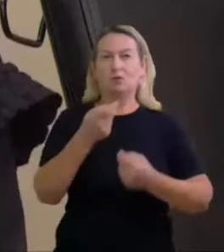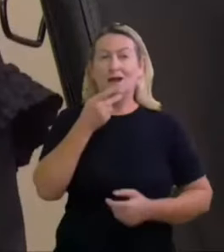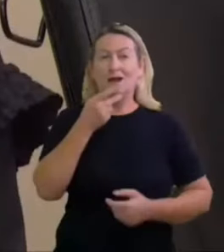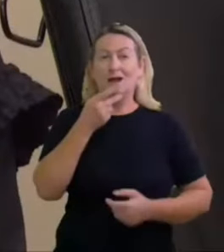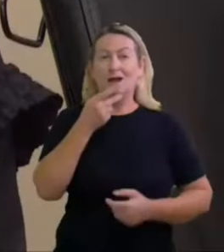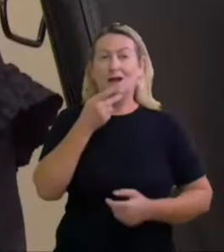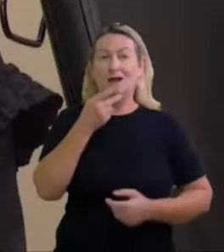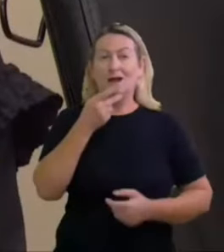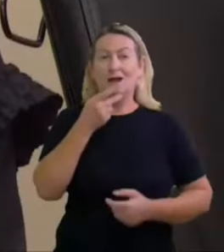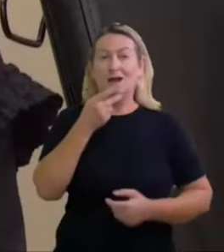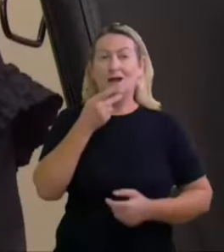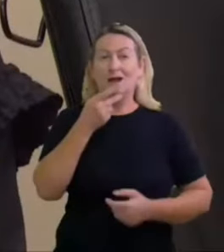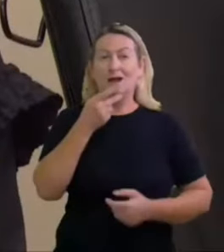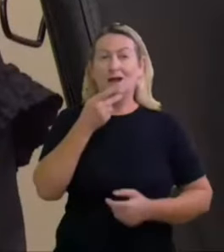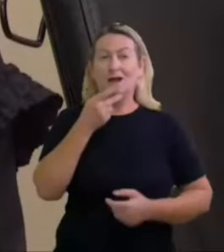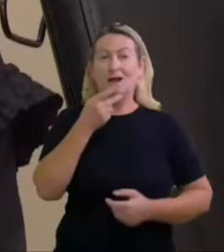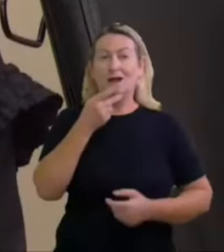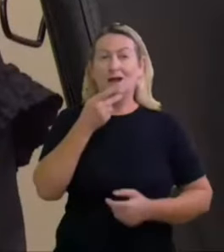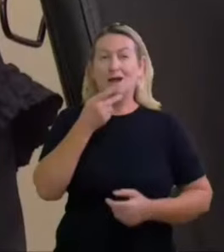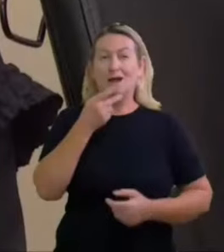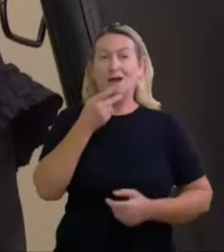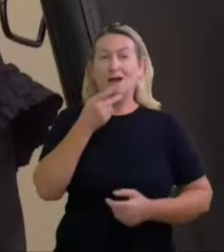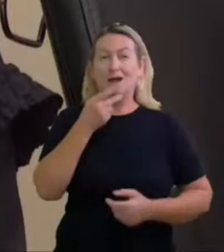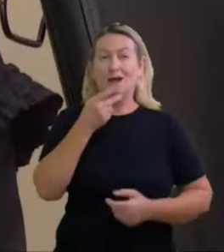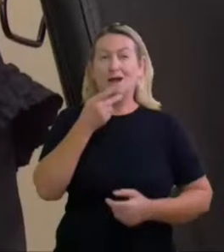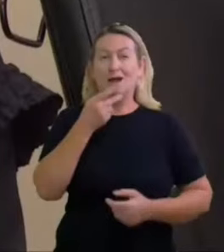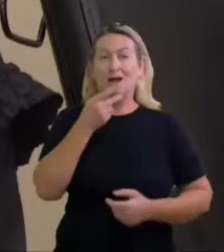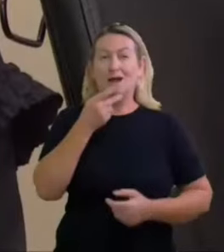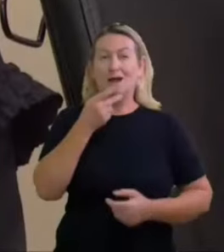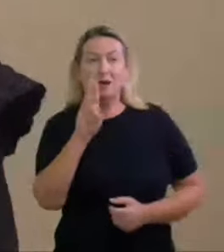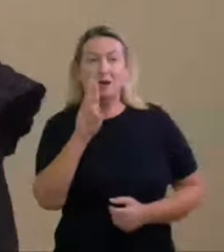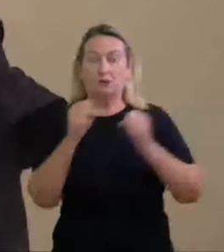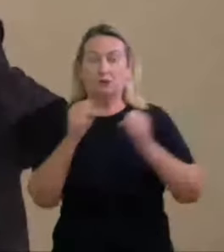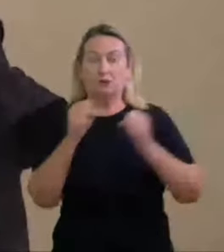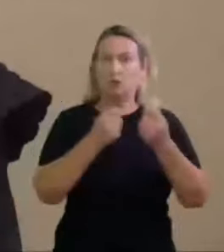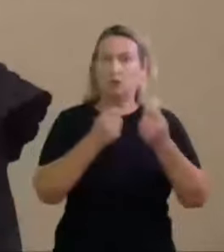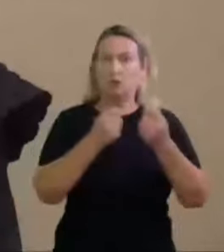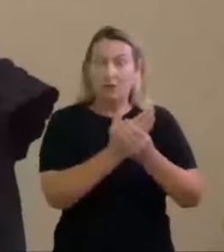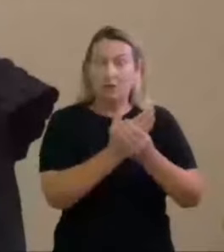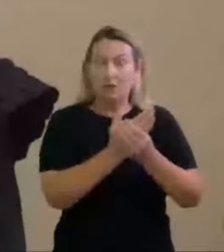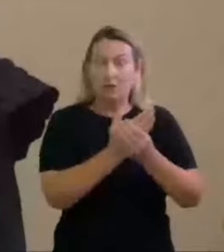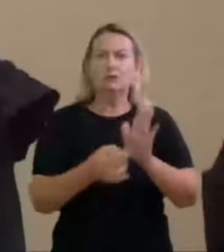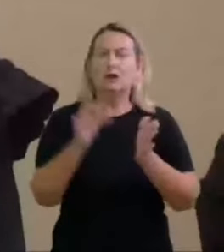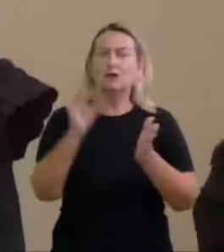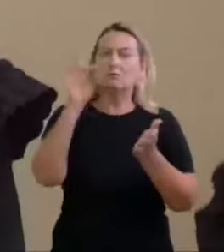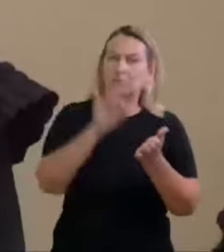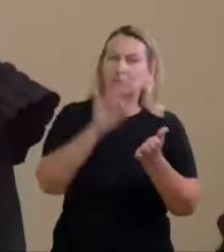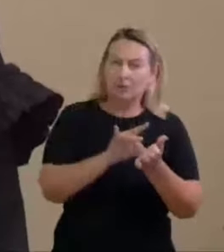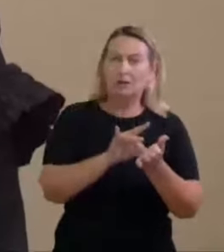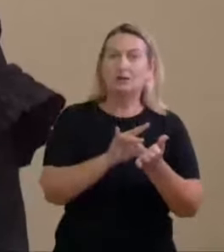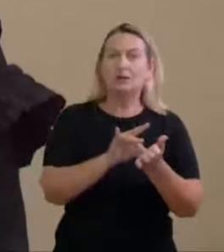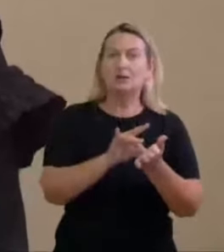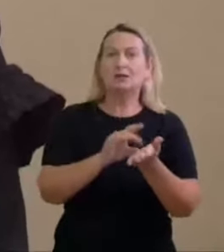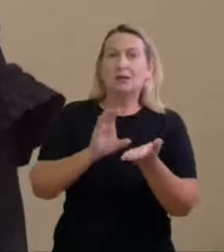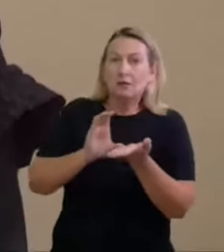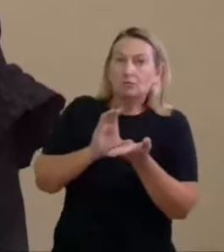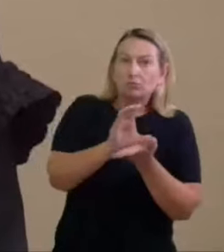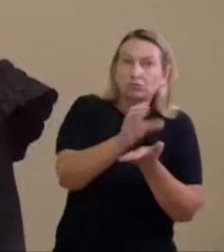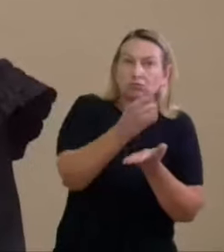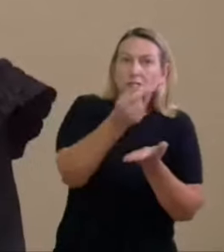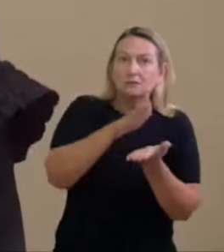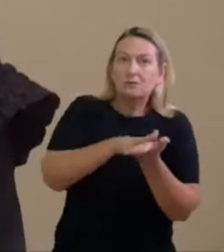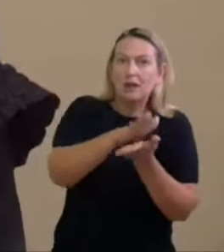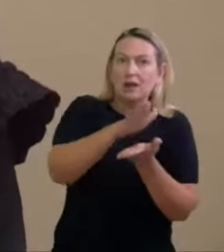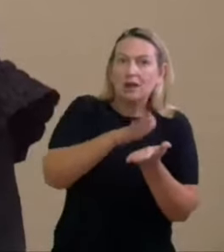deve ficar demonstrado nos autos que houve aqui uma um aporte financeiro gigantesco e